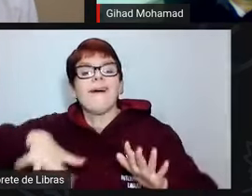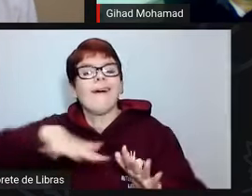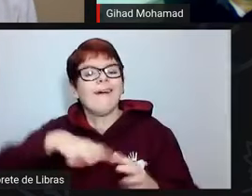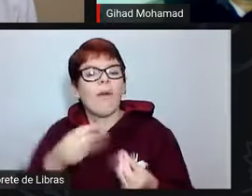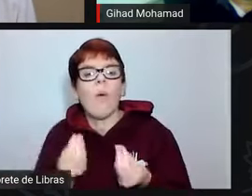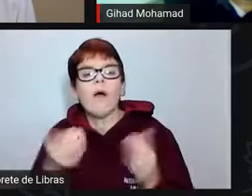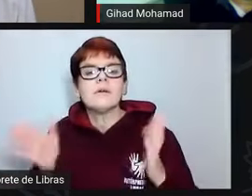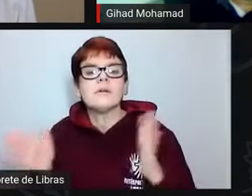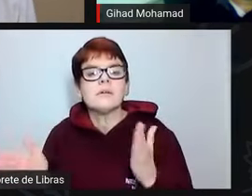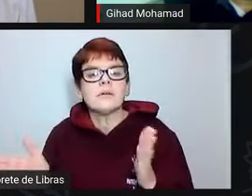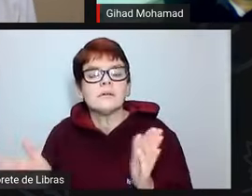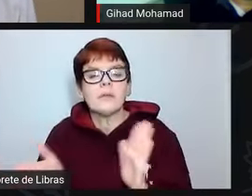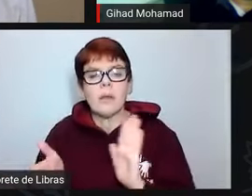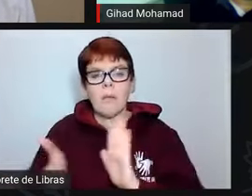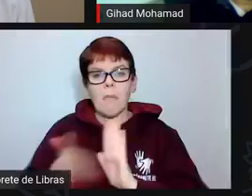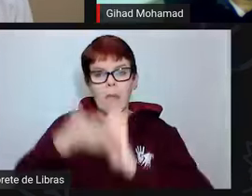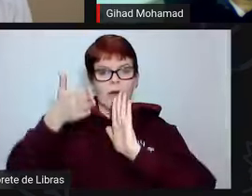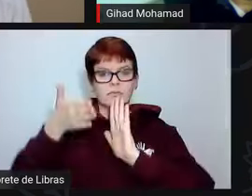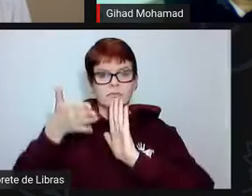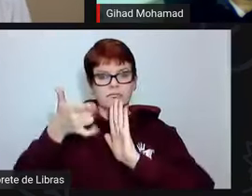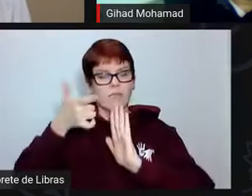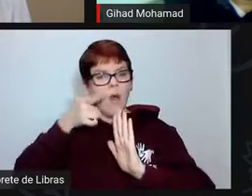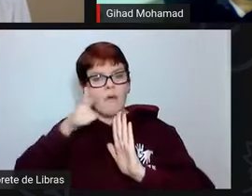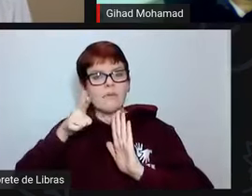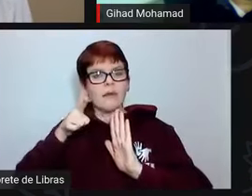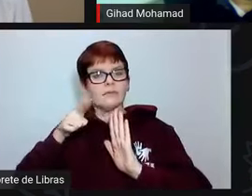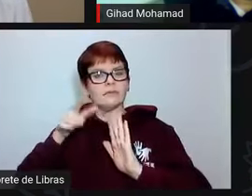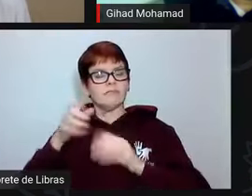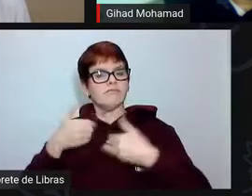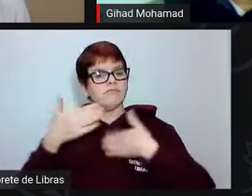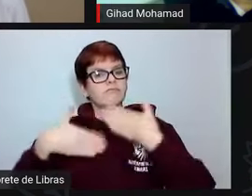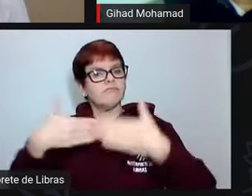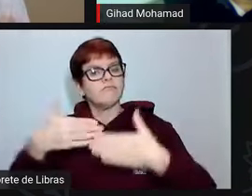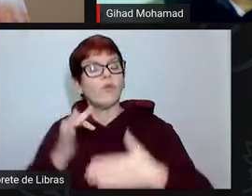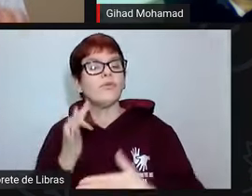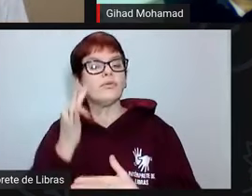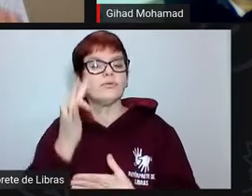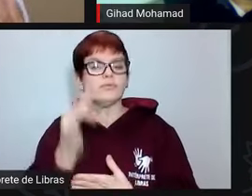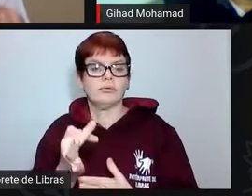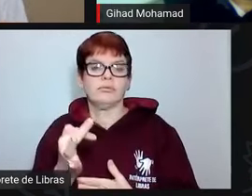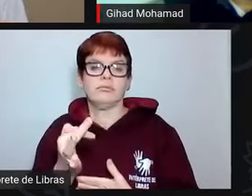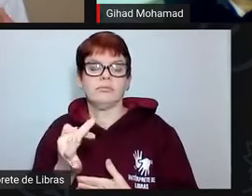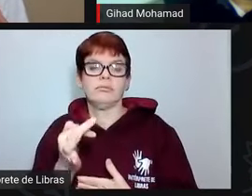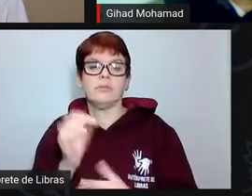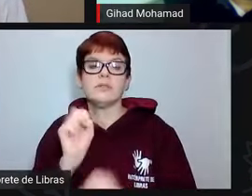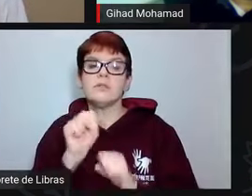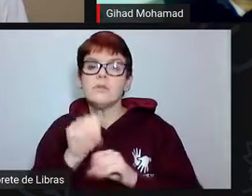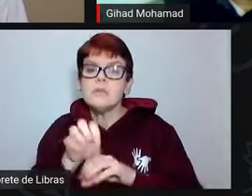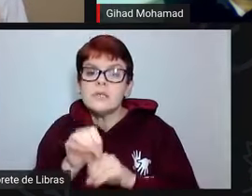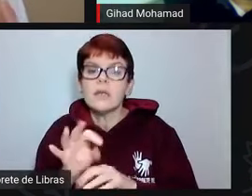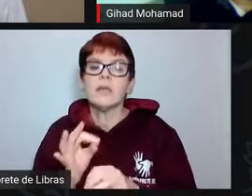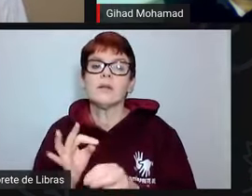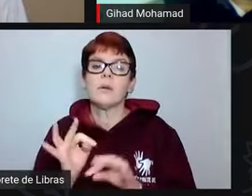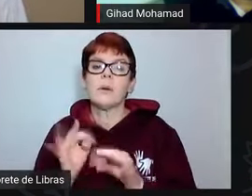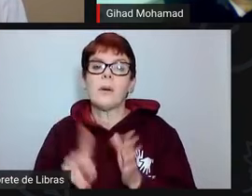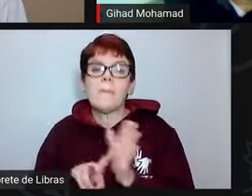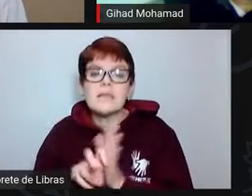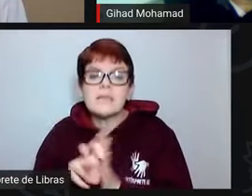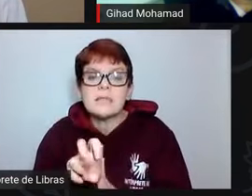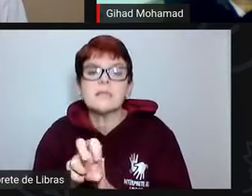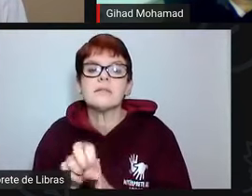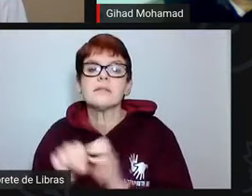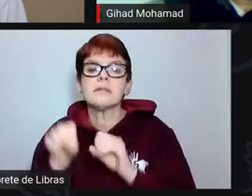impactos que isto vai gerar? Como disse, no ensino, na pesquisa e na extensão, na formação de